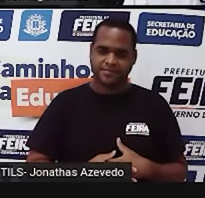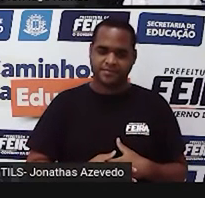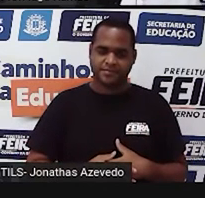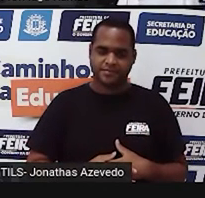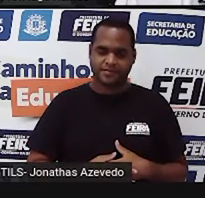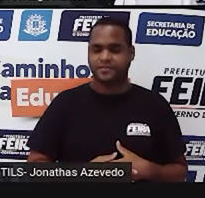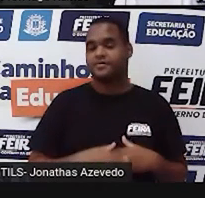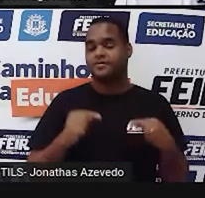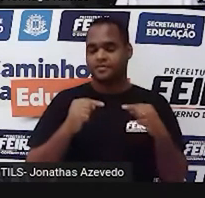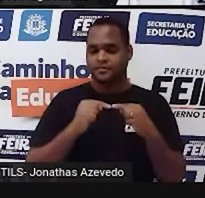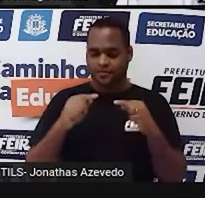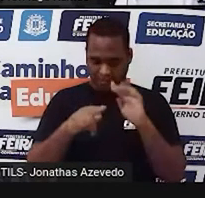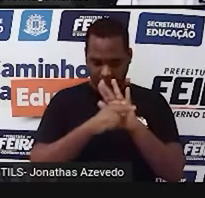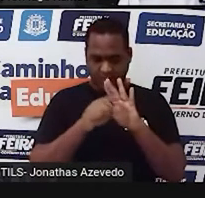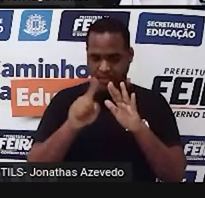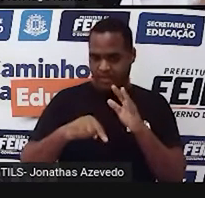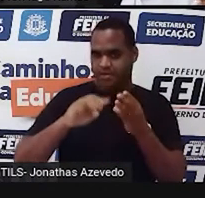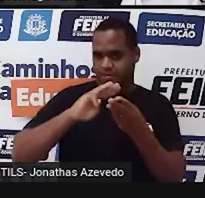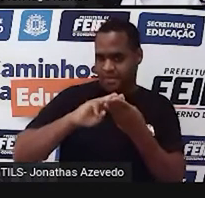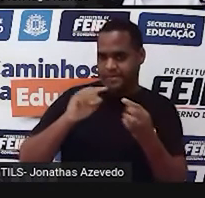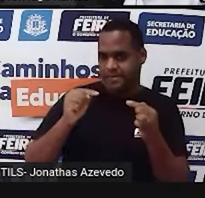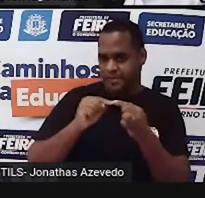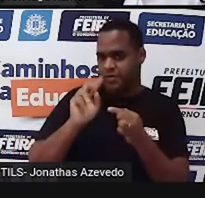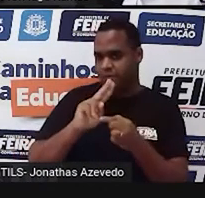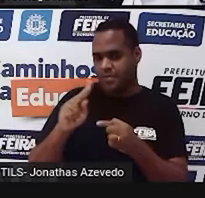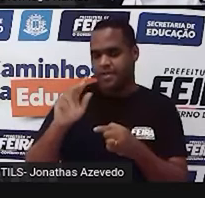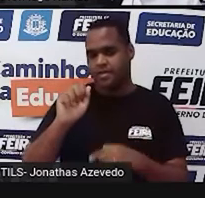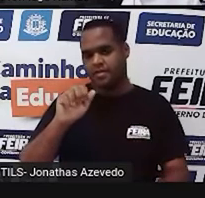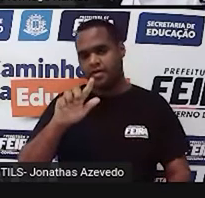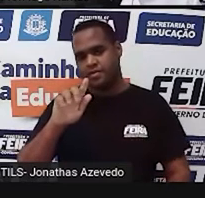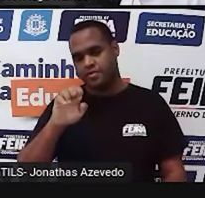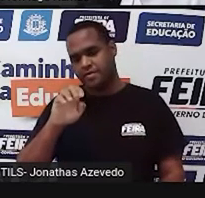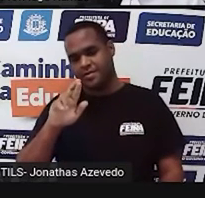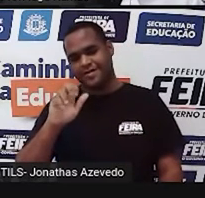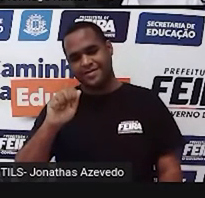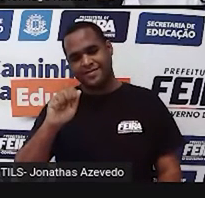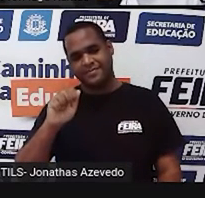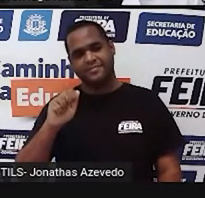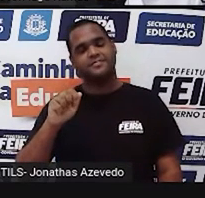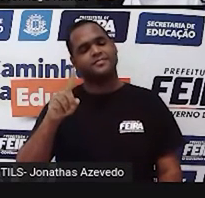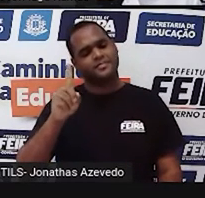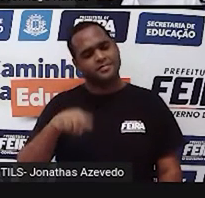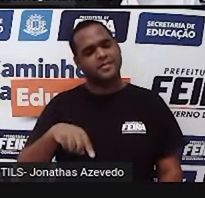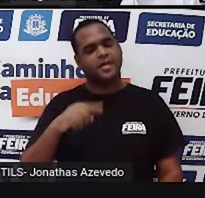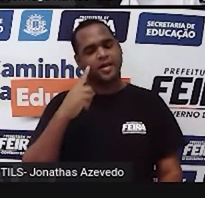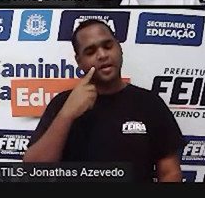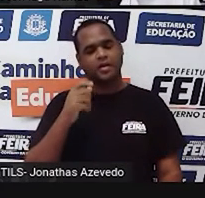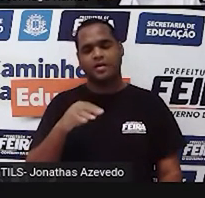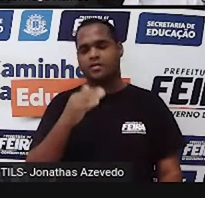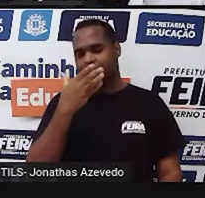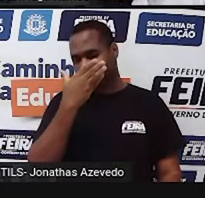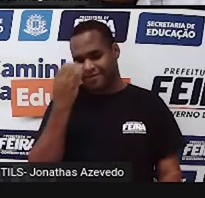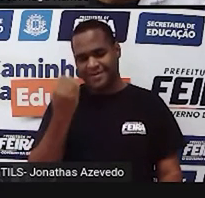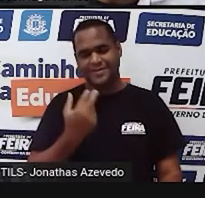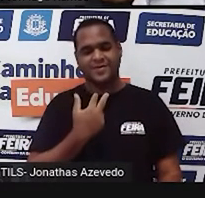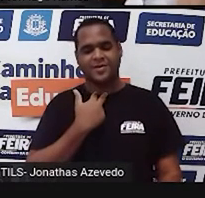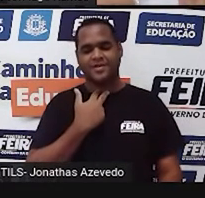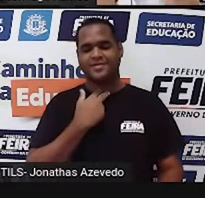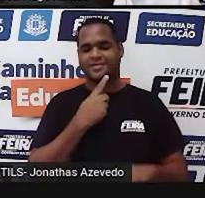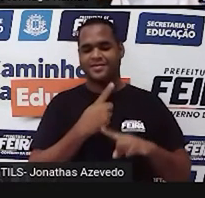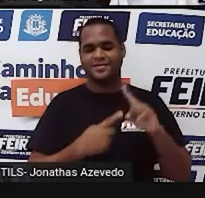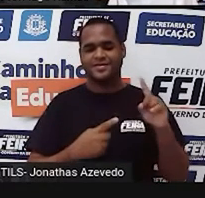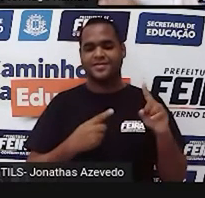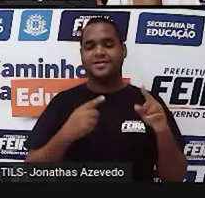a parte da matemática chamada álgebra, tá bom? Então isso aí a gente não pode esquecer. Com isso